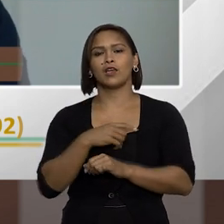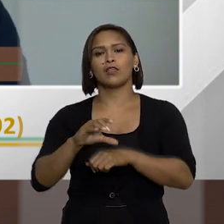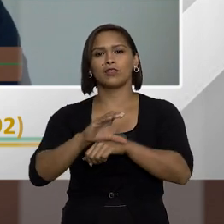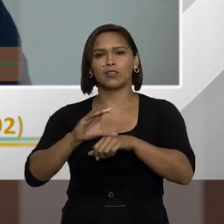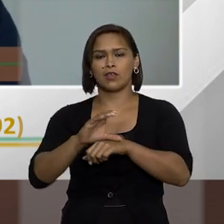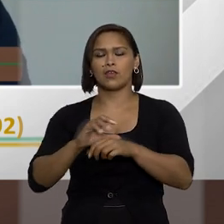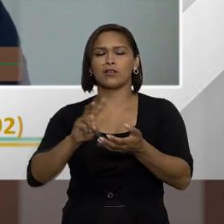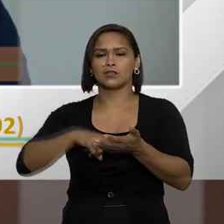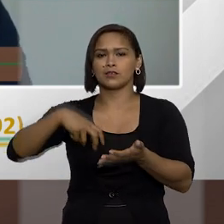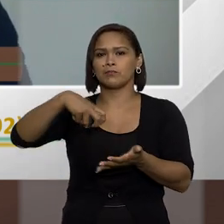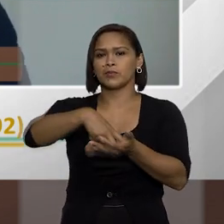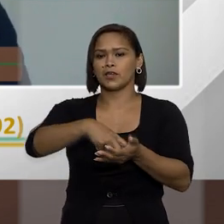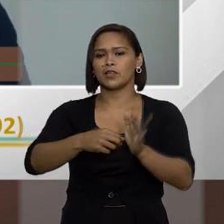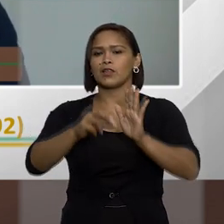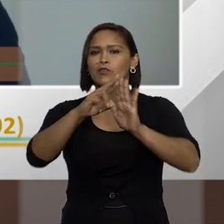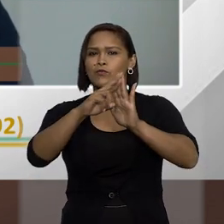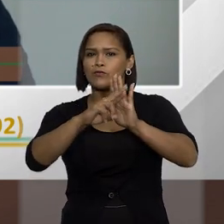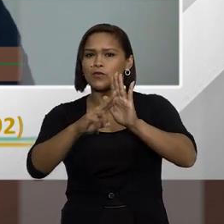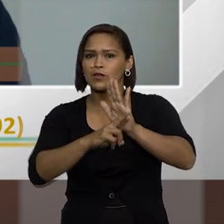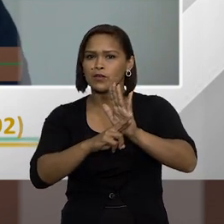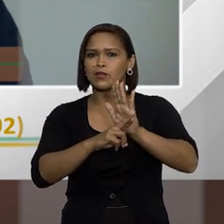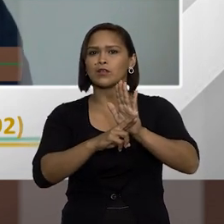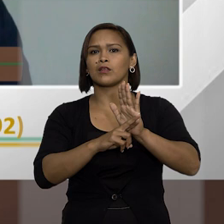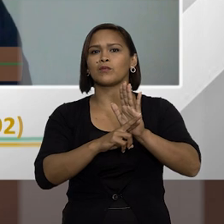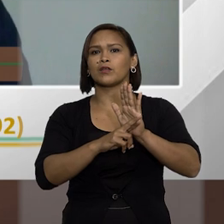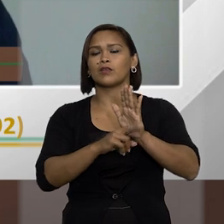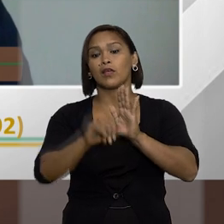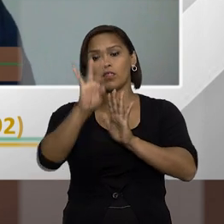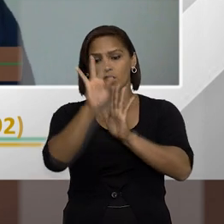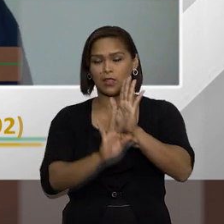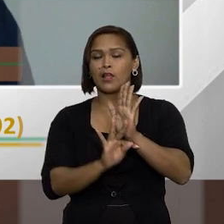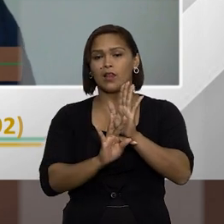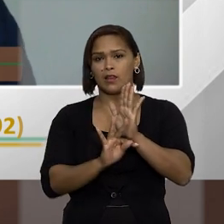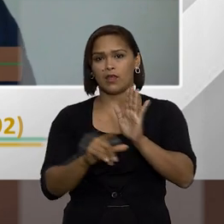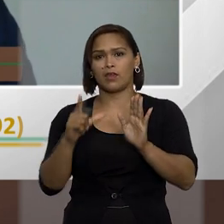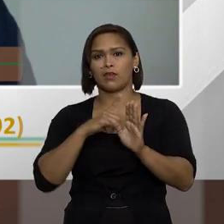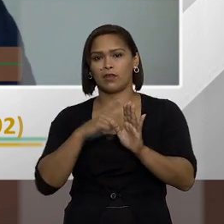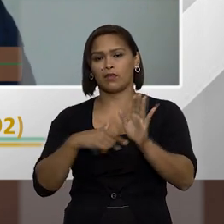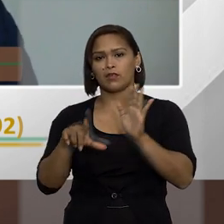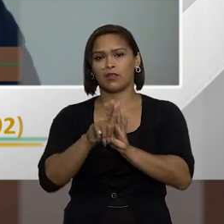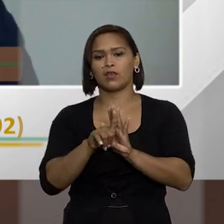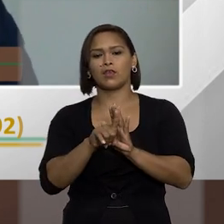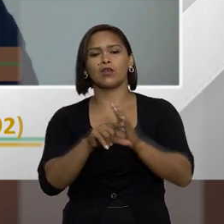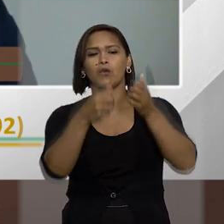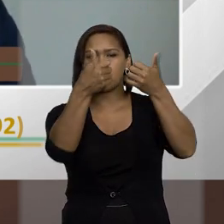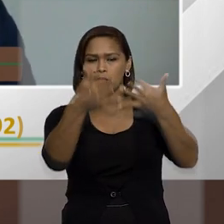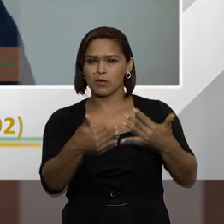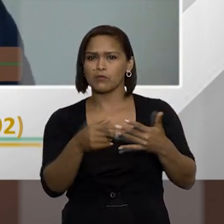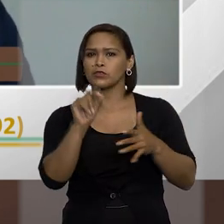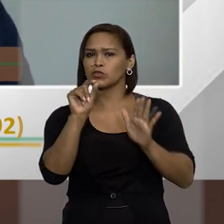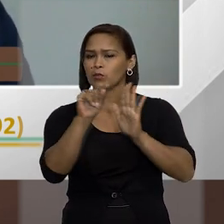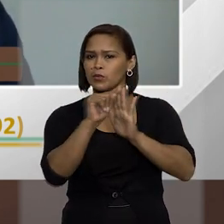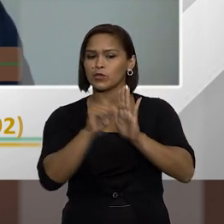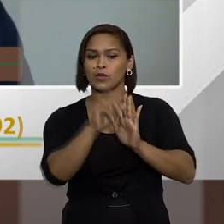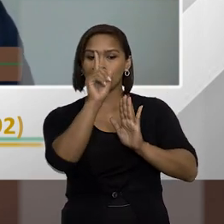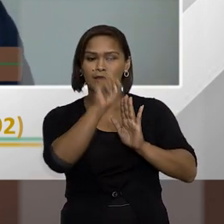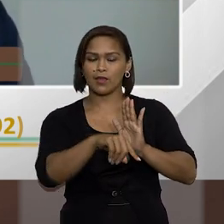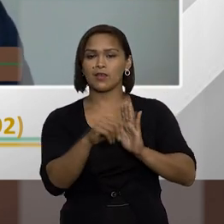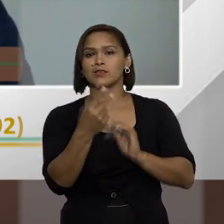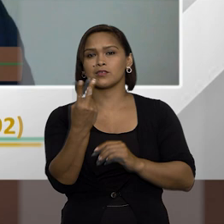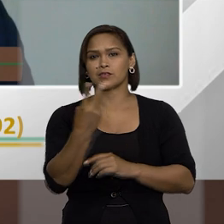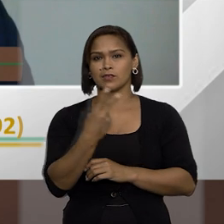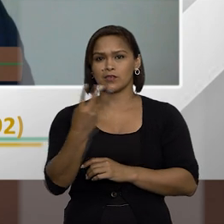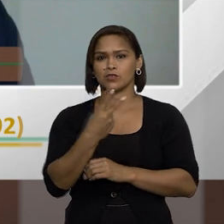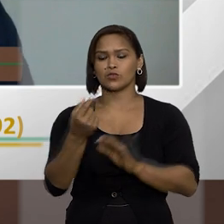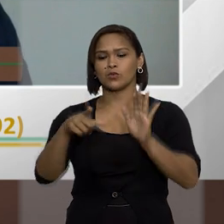pena, ela foi regulamentada no texto da lei, e como o professor Talhos pontuou muito bem, essa é uma